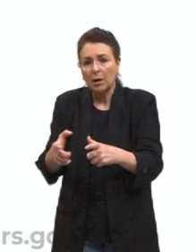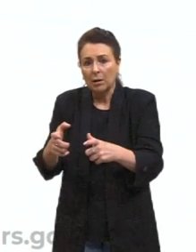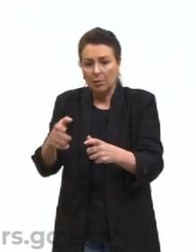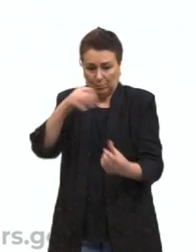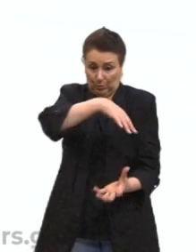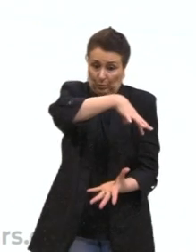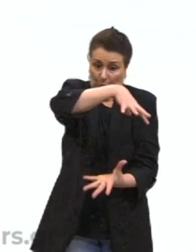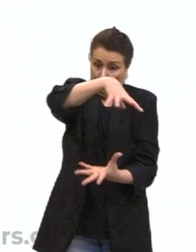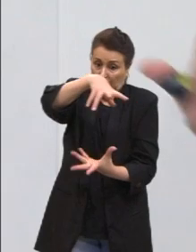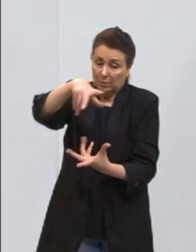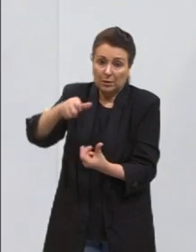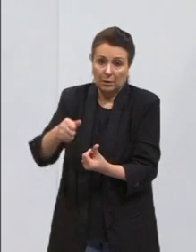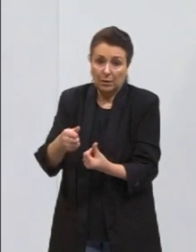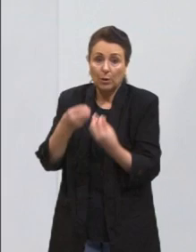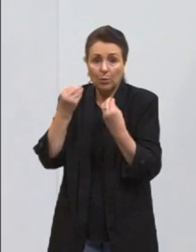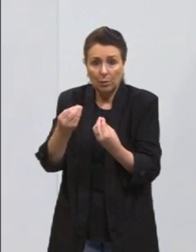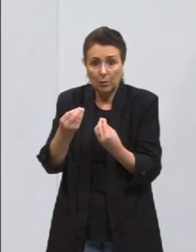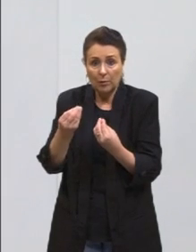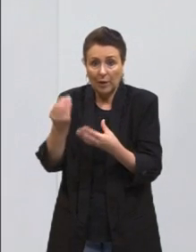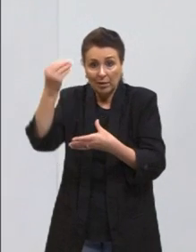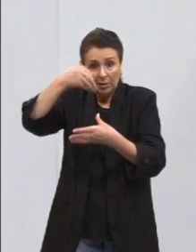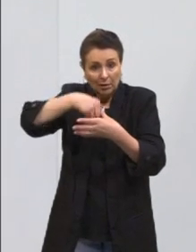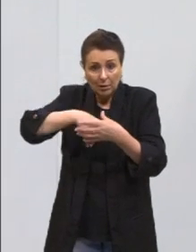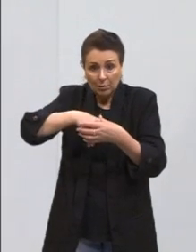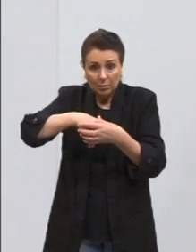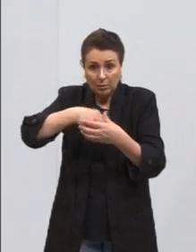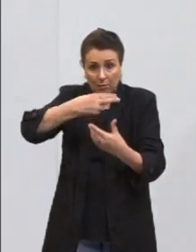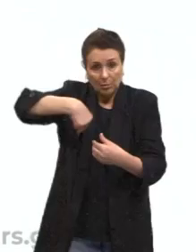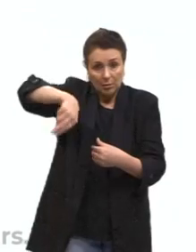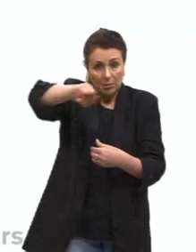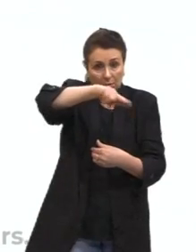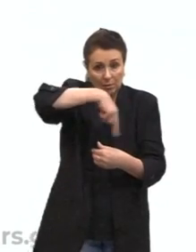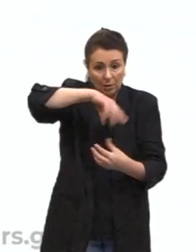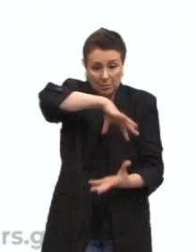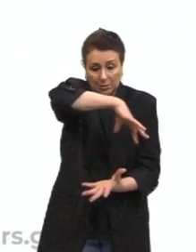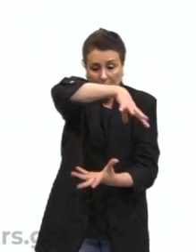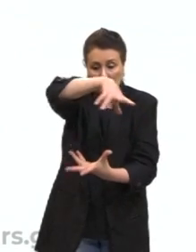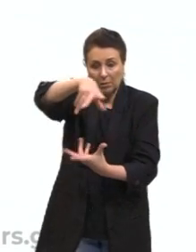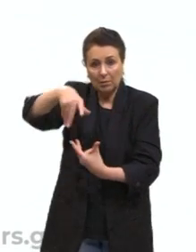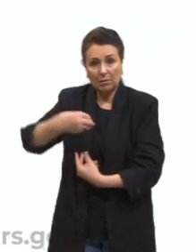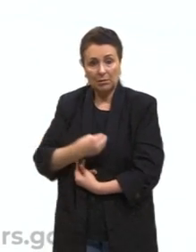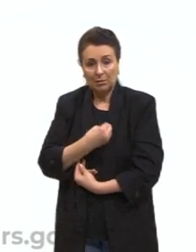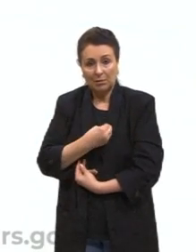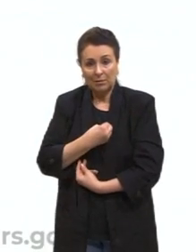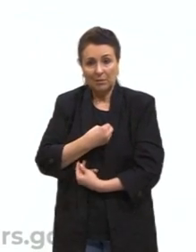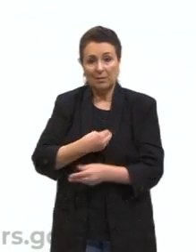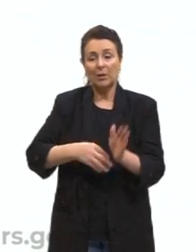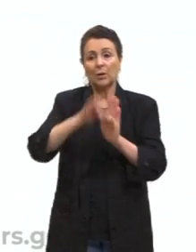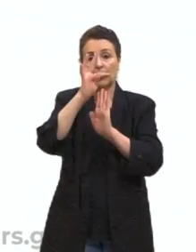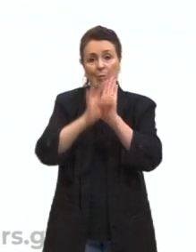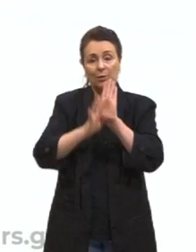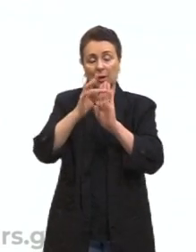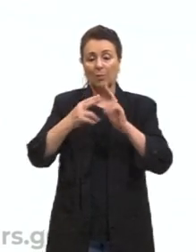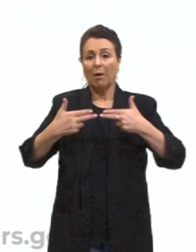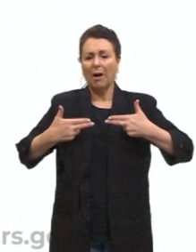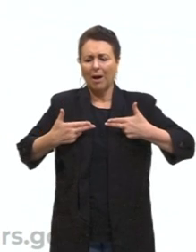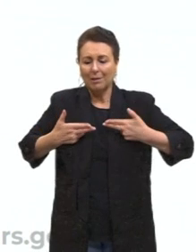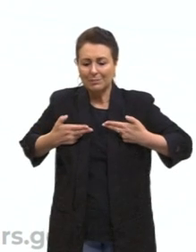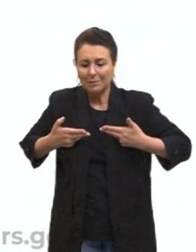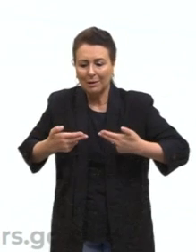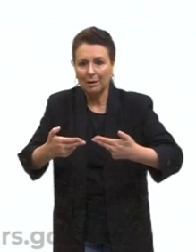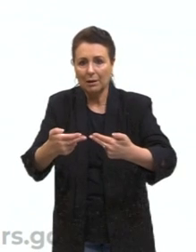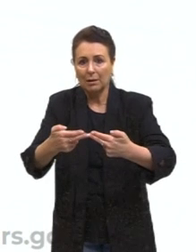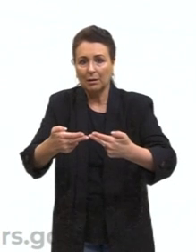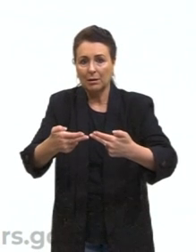fora o lixo se nós fizermos parte desse planeta como um todo? Olha só. Ele traz o texto que as guerras. A